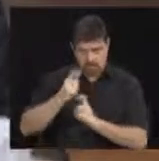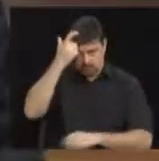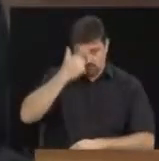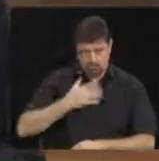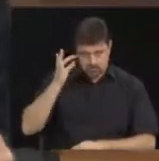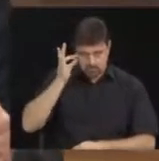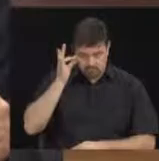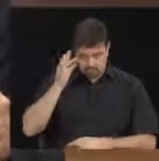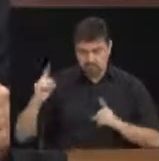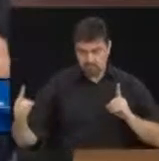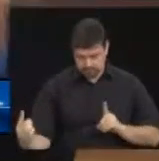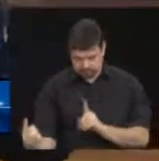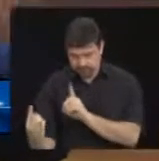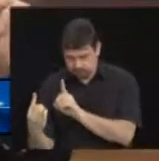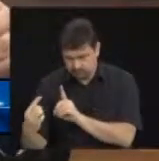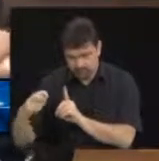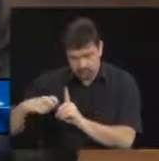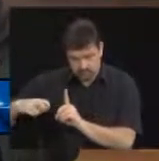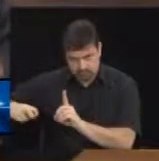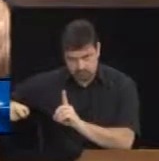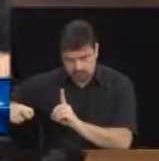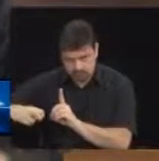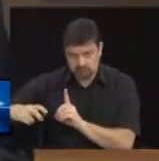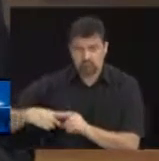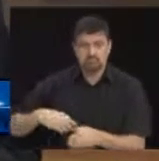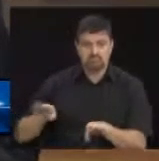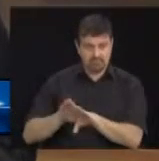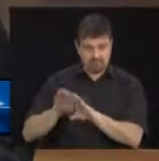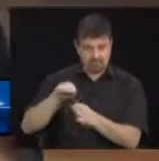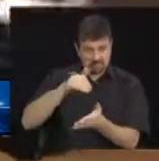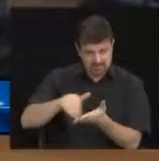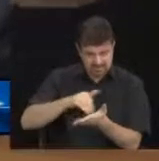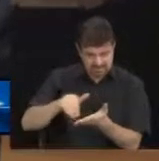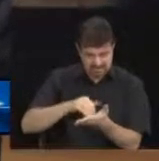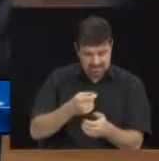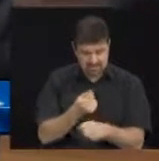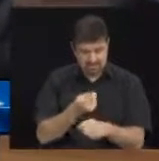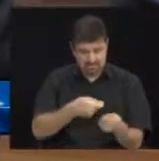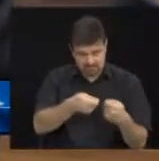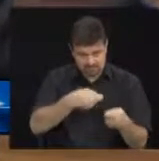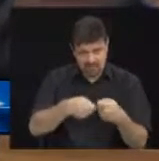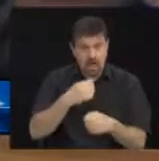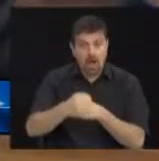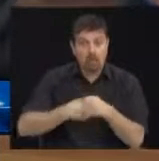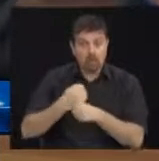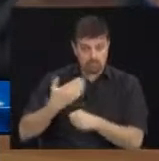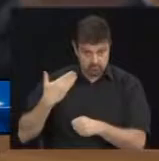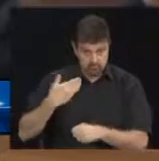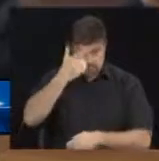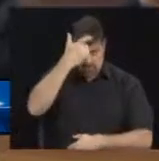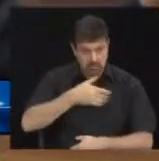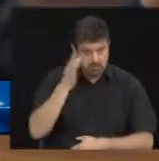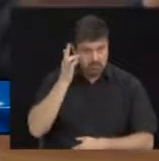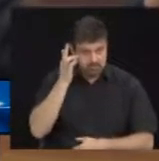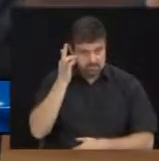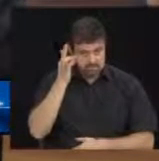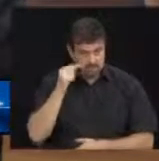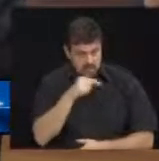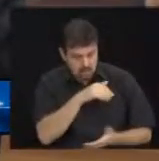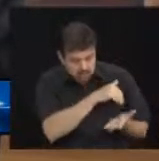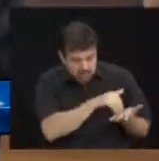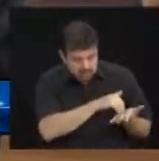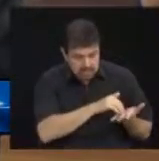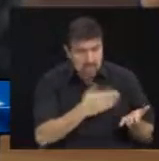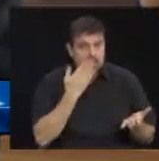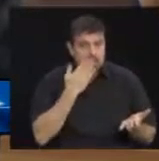de cidade de Firenze com os secretários técnicos da Secretaria de Finanças, ainda no ano passado. Os secretários comprometeu a